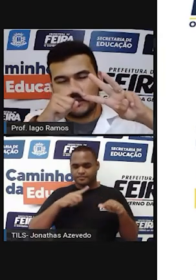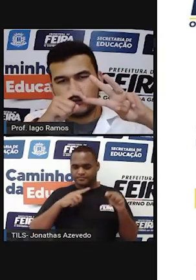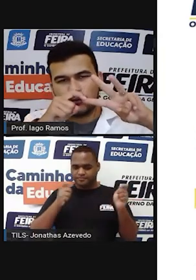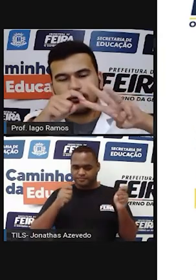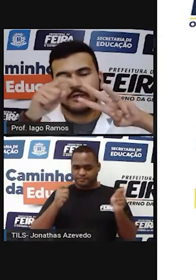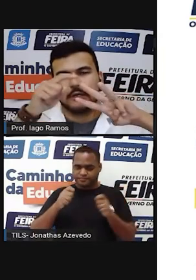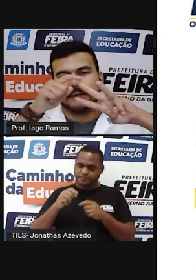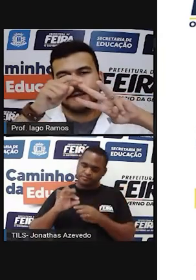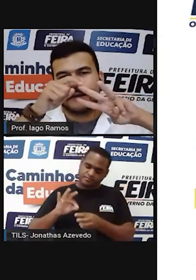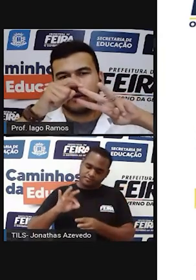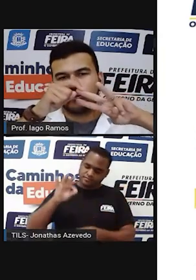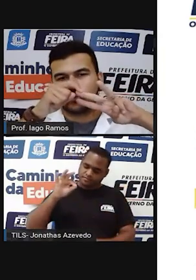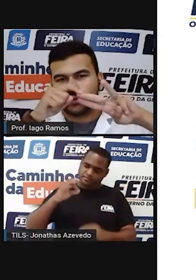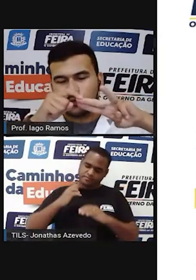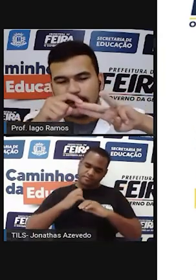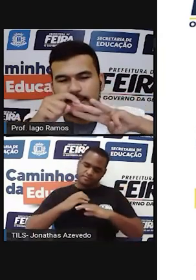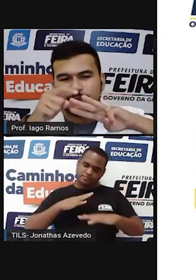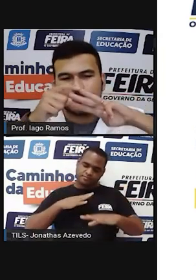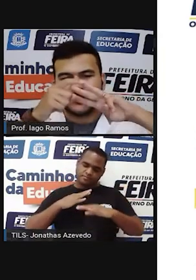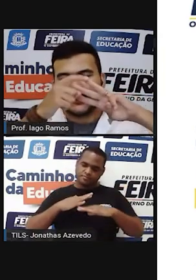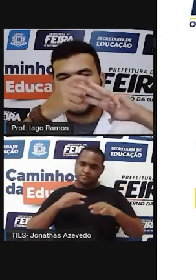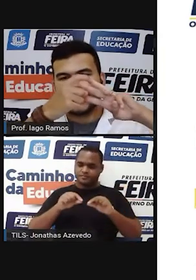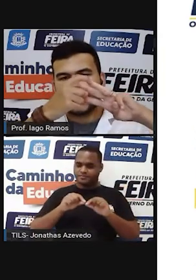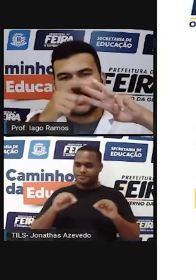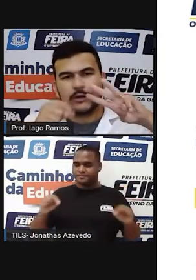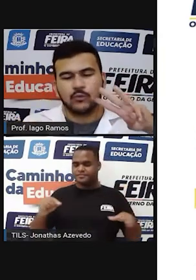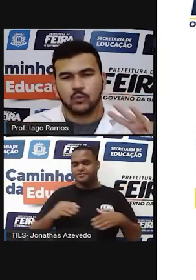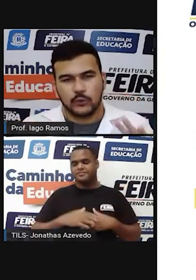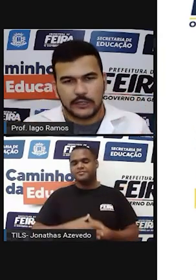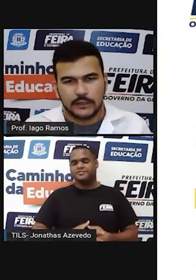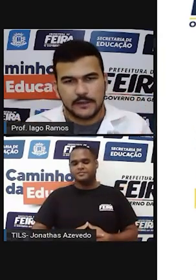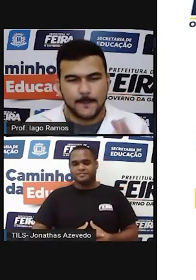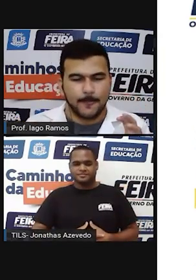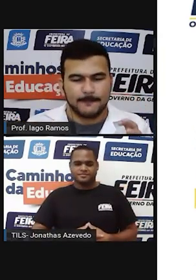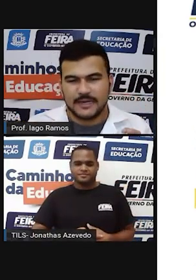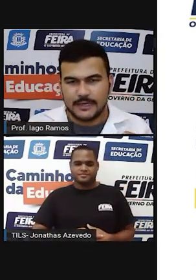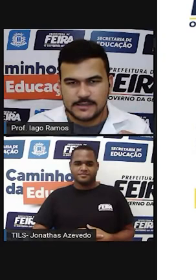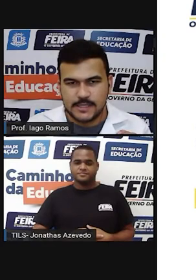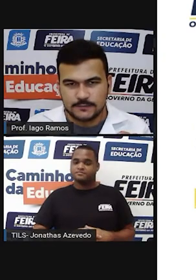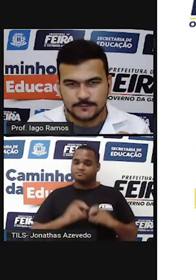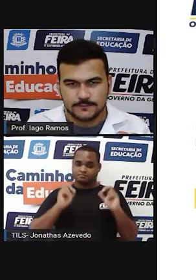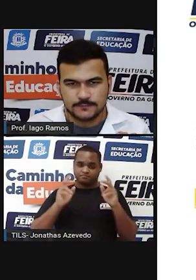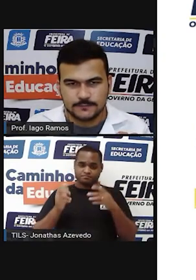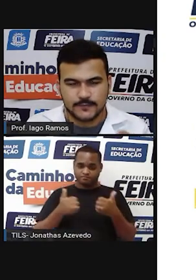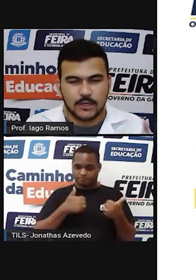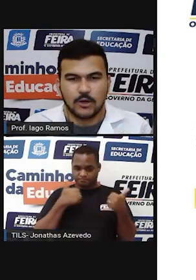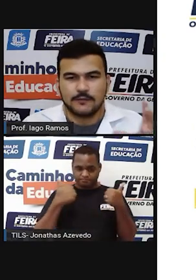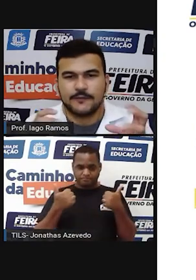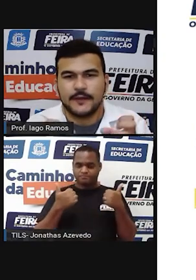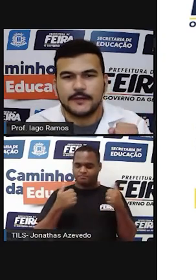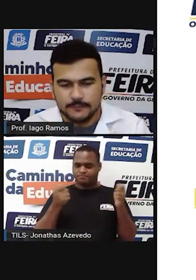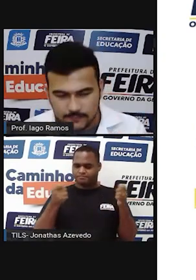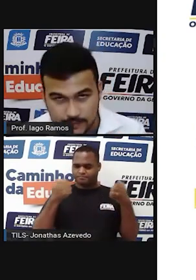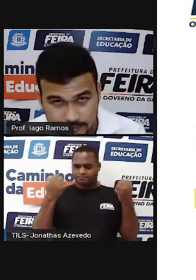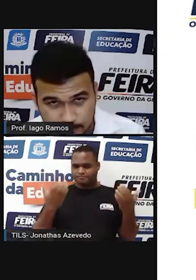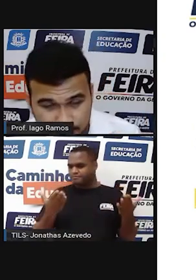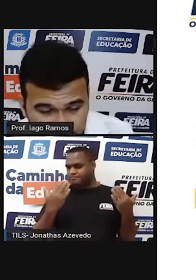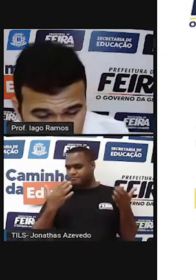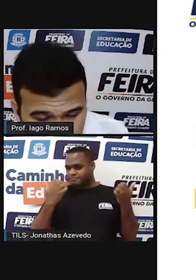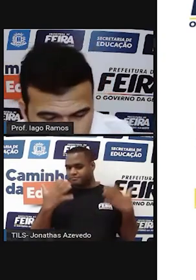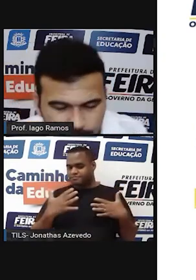comprimento, ter altura e ter largura. Beleza? Agora vem,